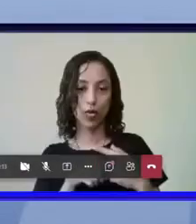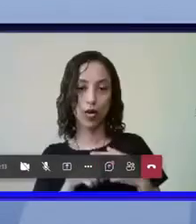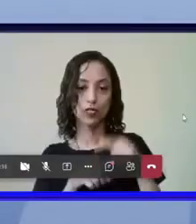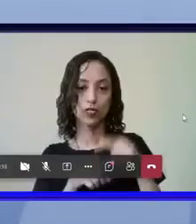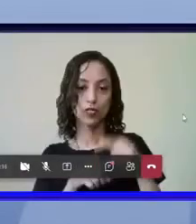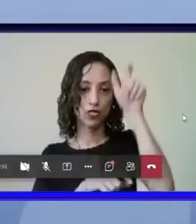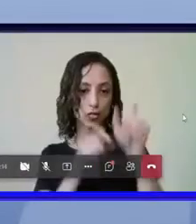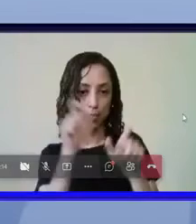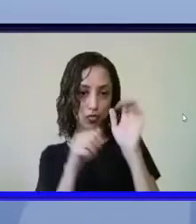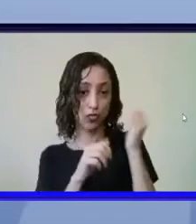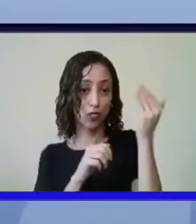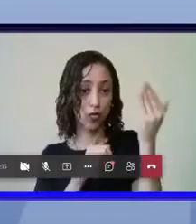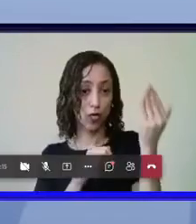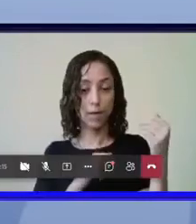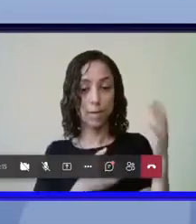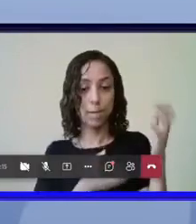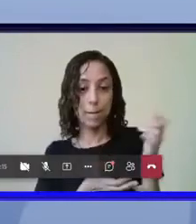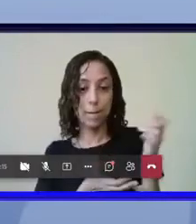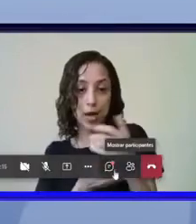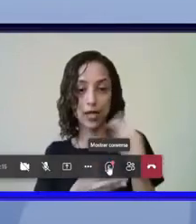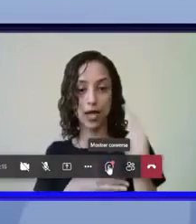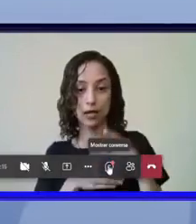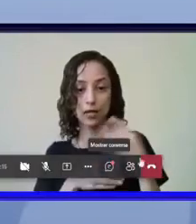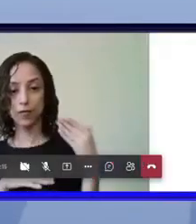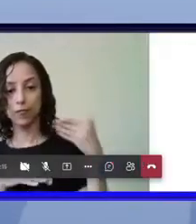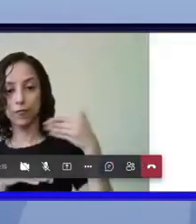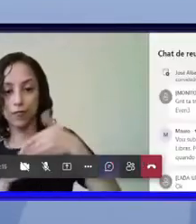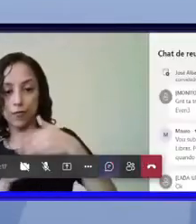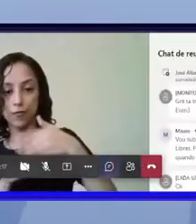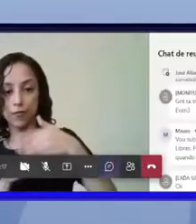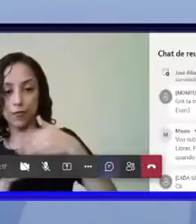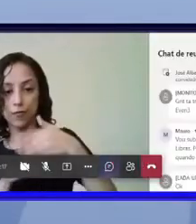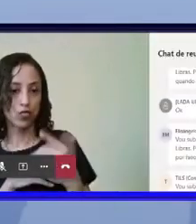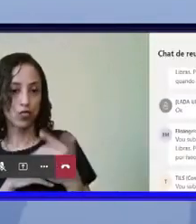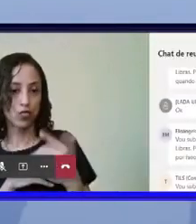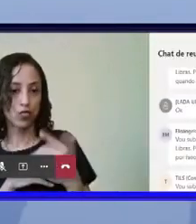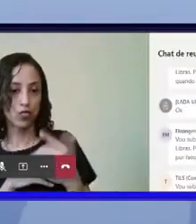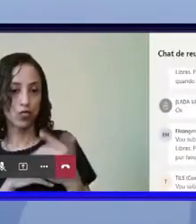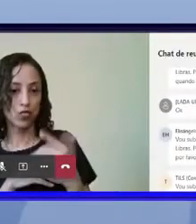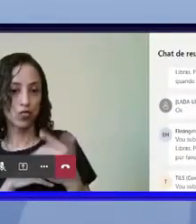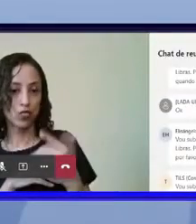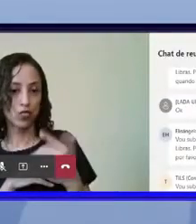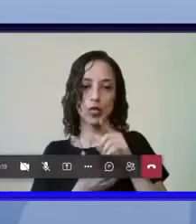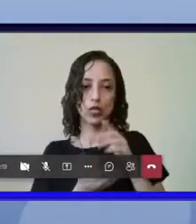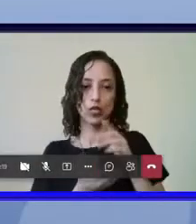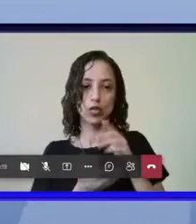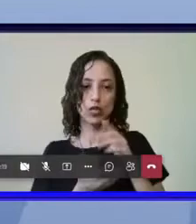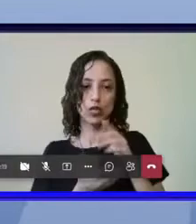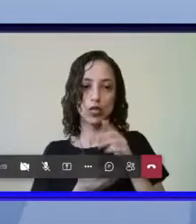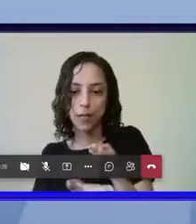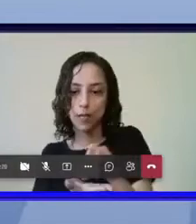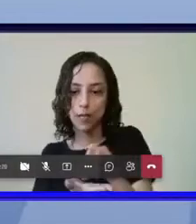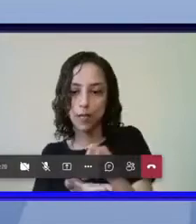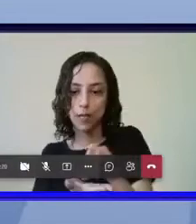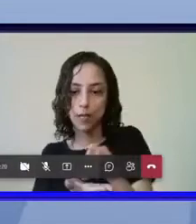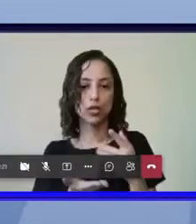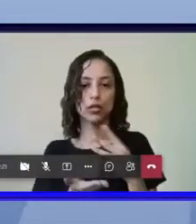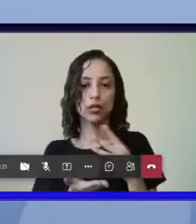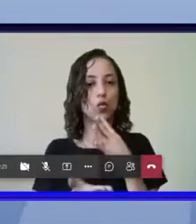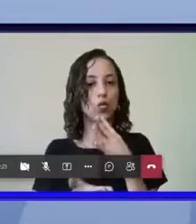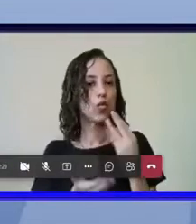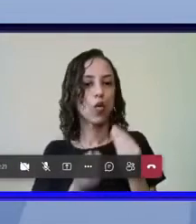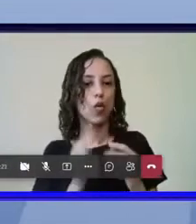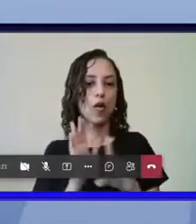Brasil não tinham autorização de coleta e eu acredito também que não tinha conhecimento da